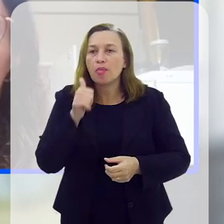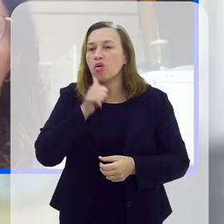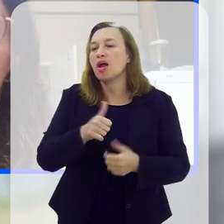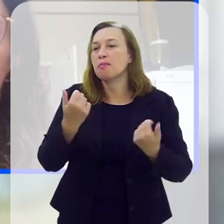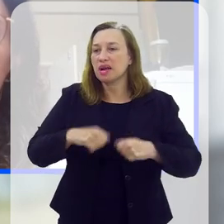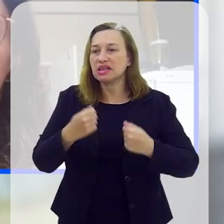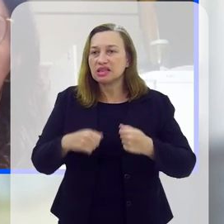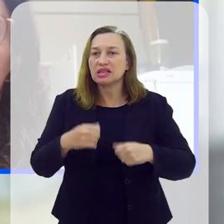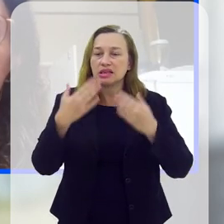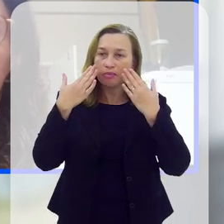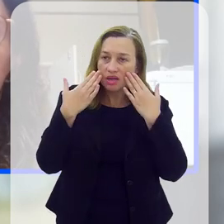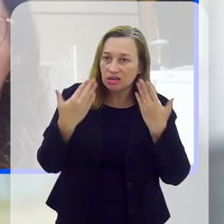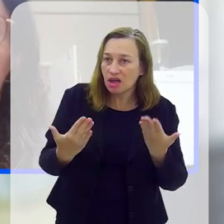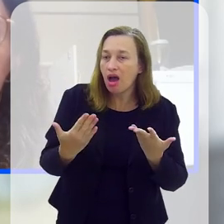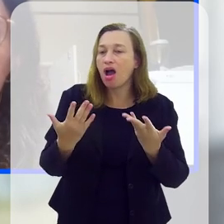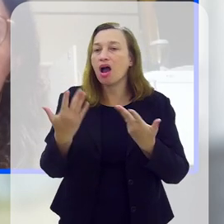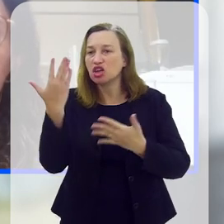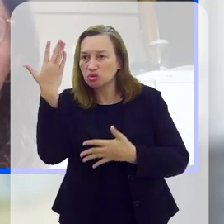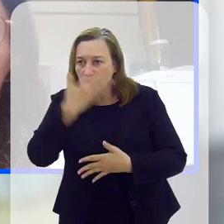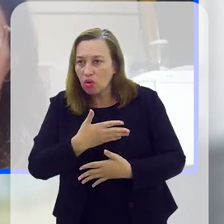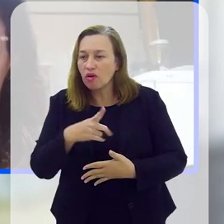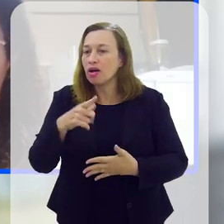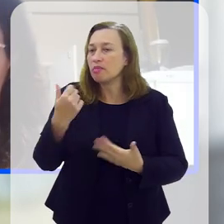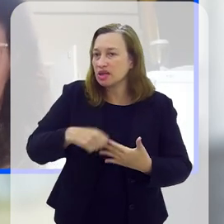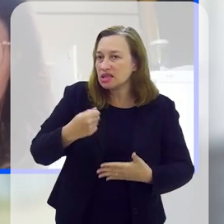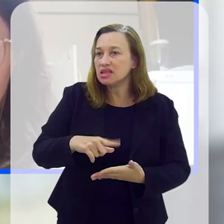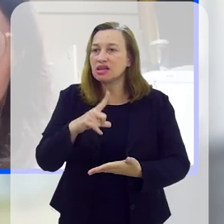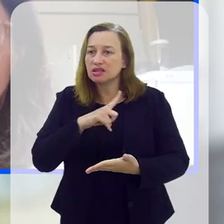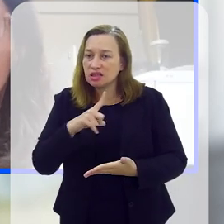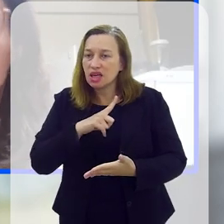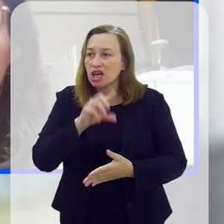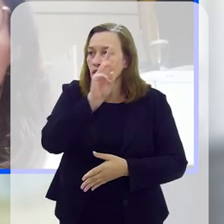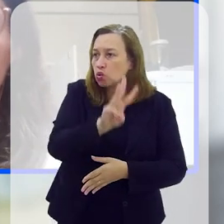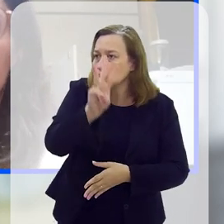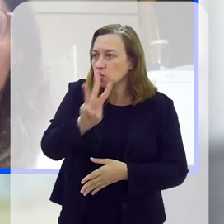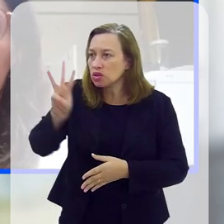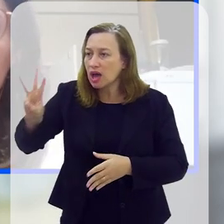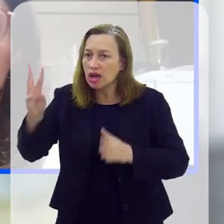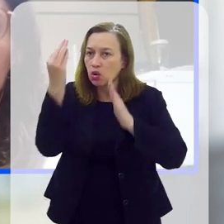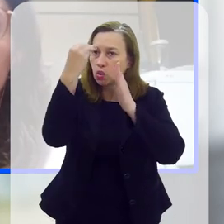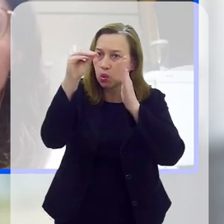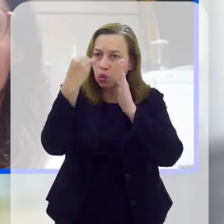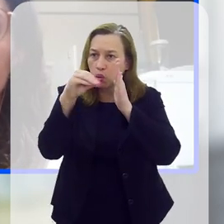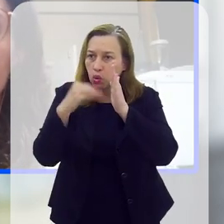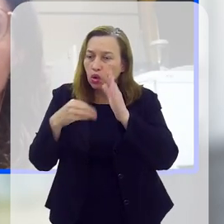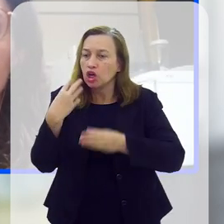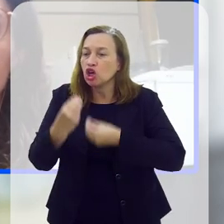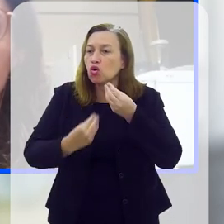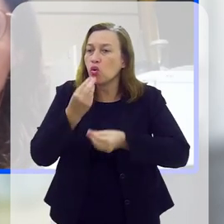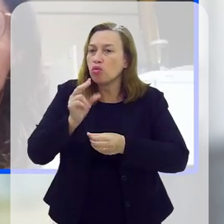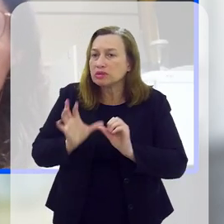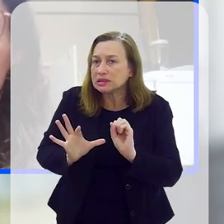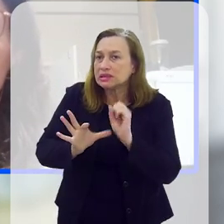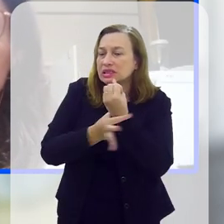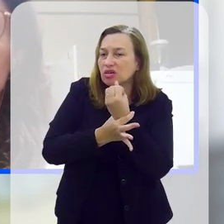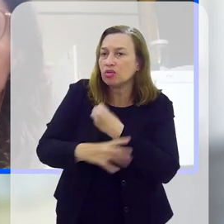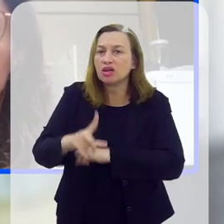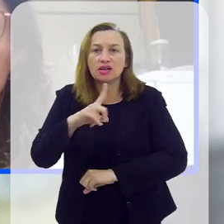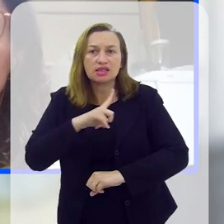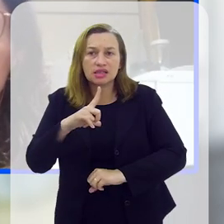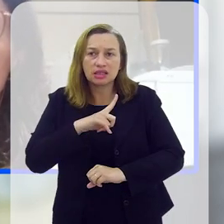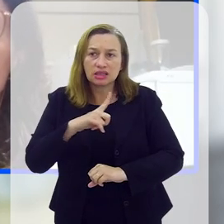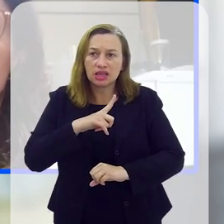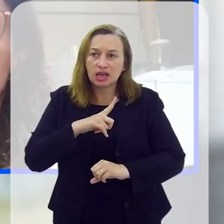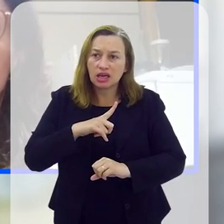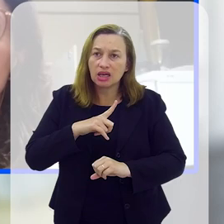a mulher precisa apresentar, quais são as provas, enfim, que ela precisa documentar ali no site, né, e de que forma ela tem isso de maneira segura, né,